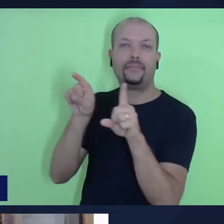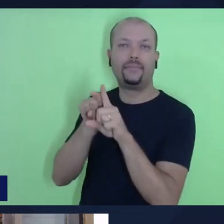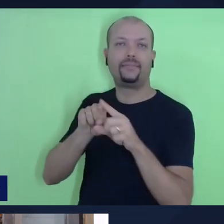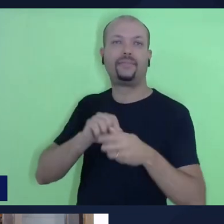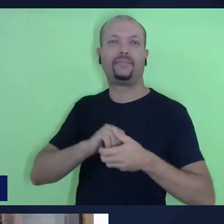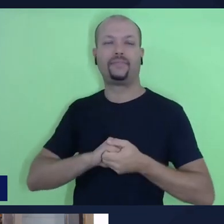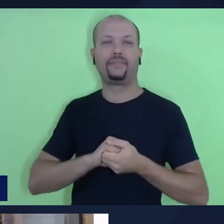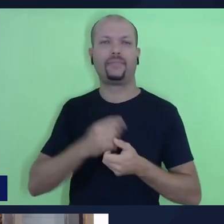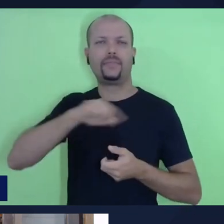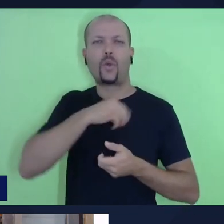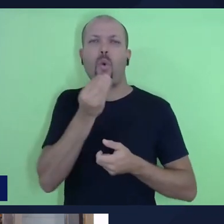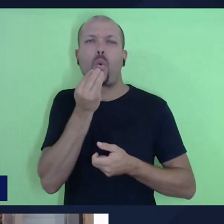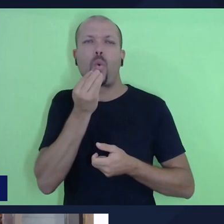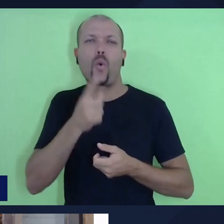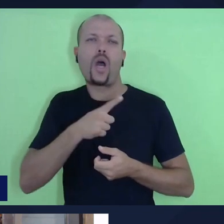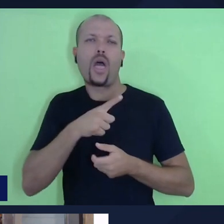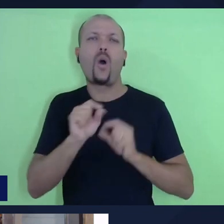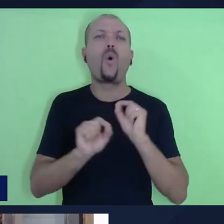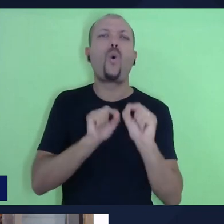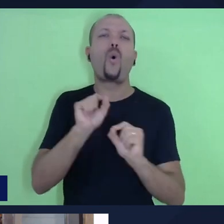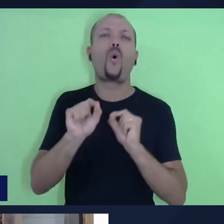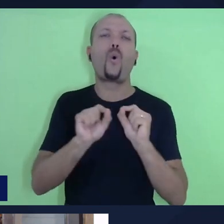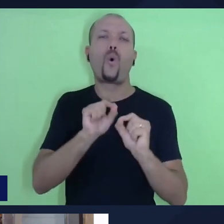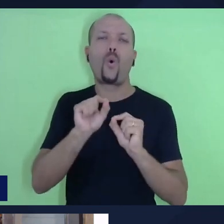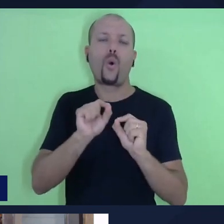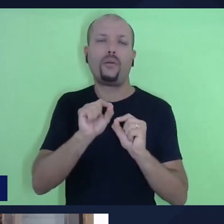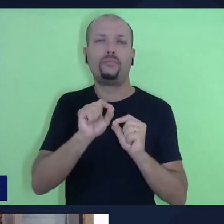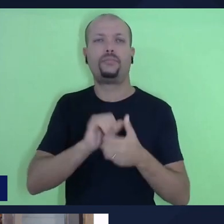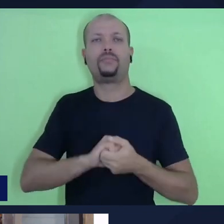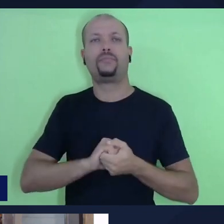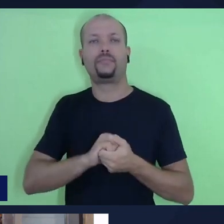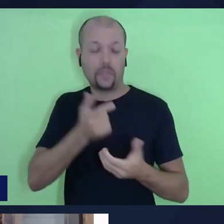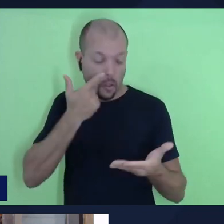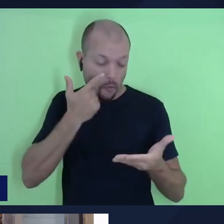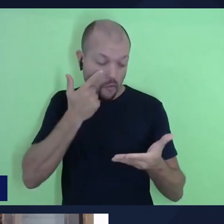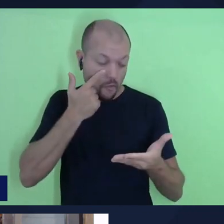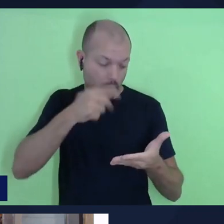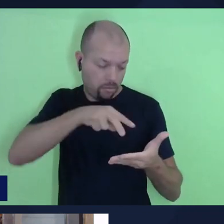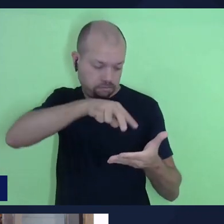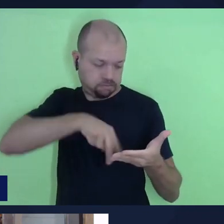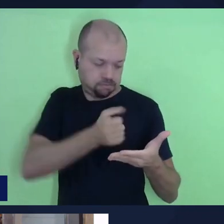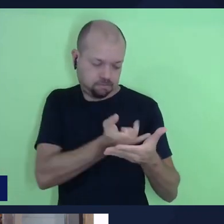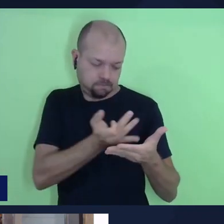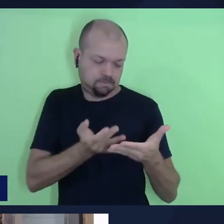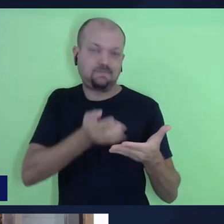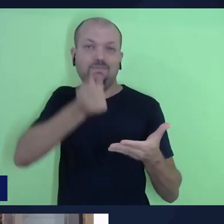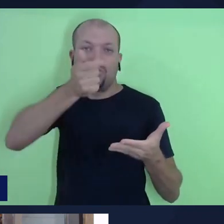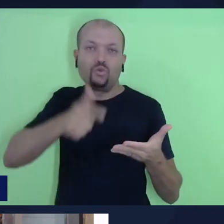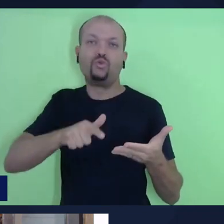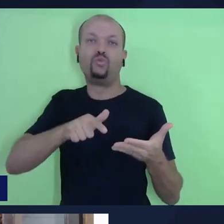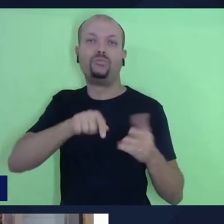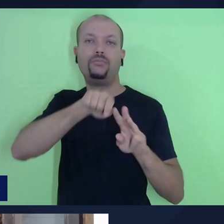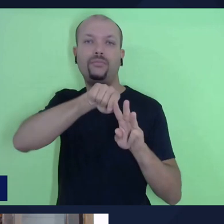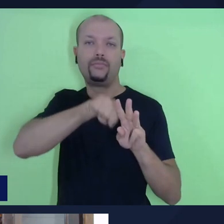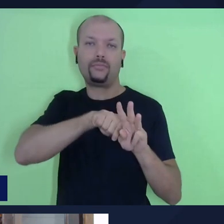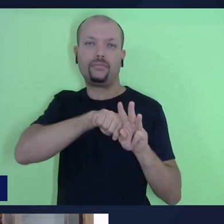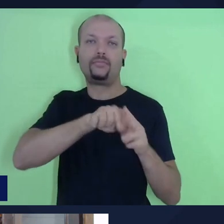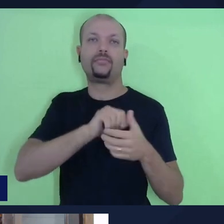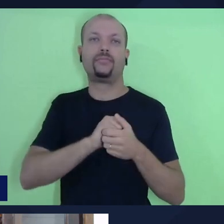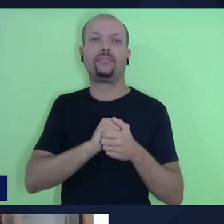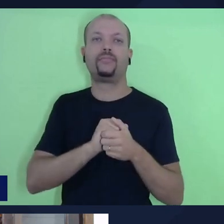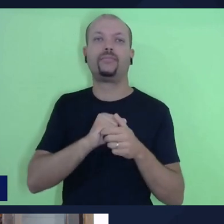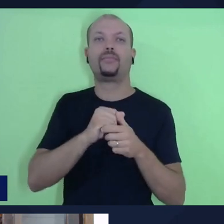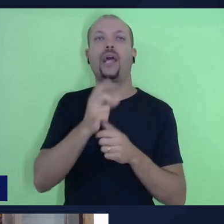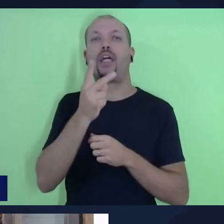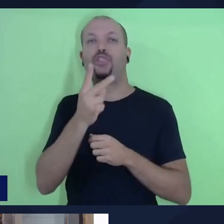a oportunidade agora de revisitar a lição do trimestre, que é denominada lição dois,